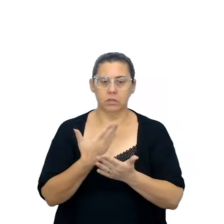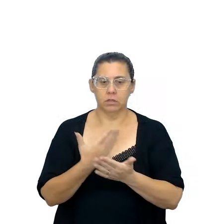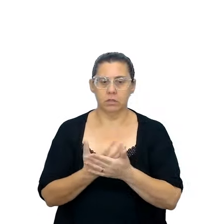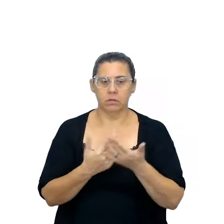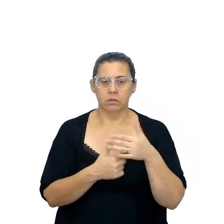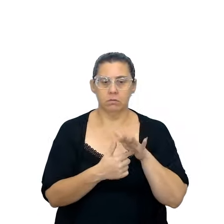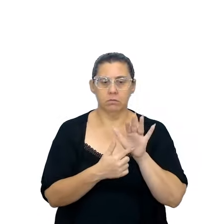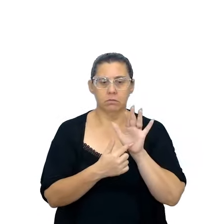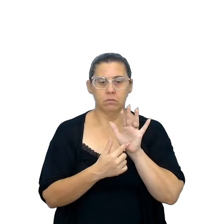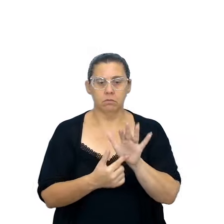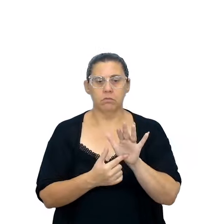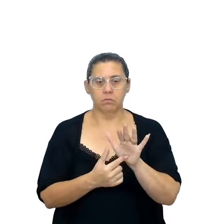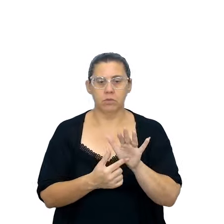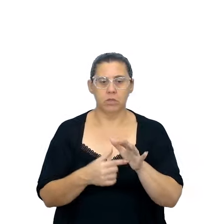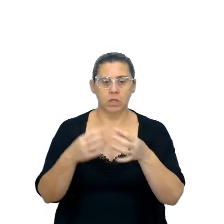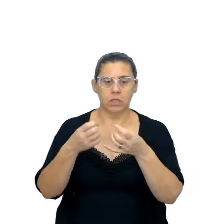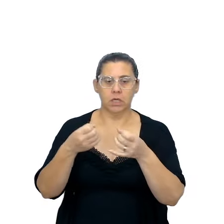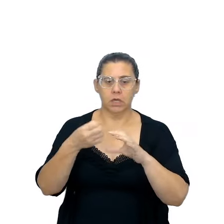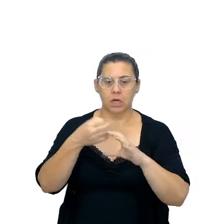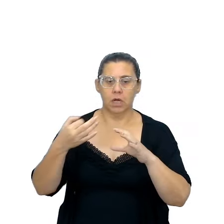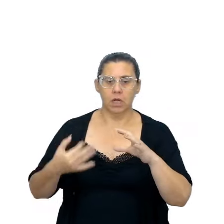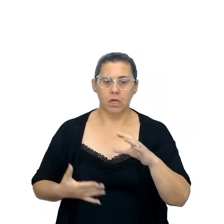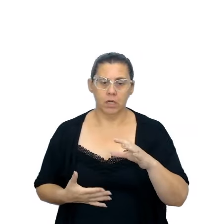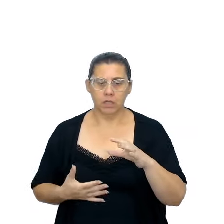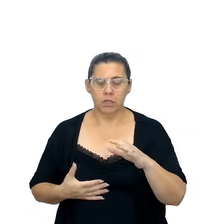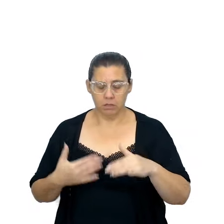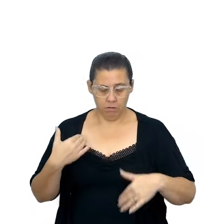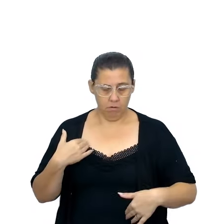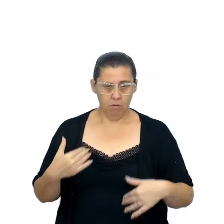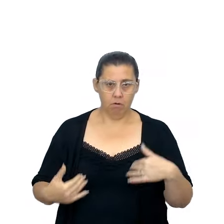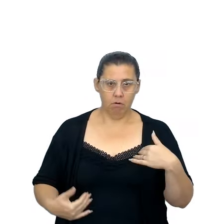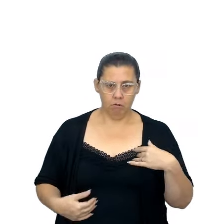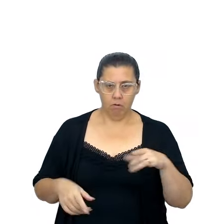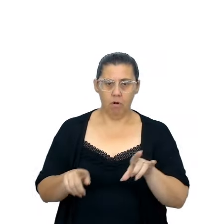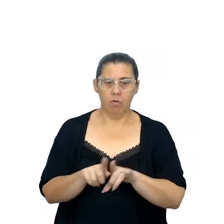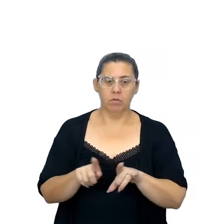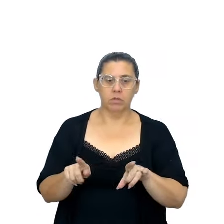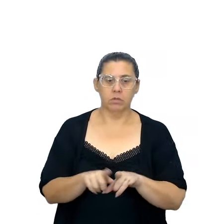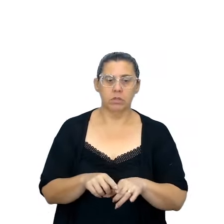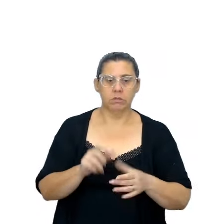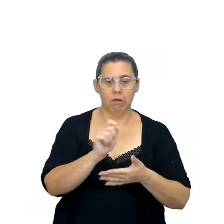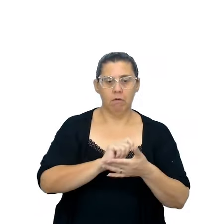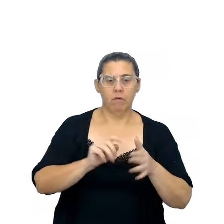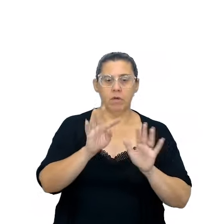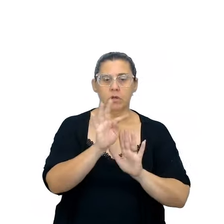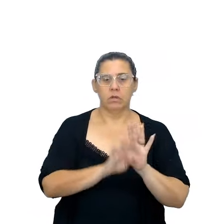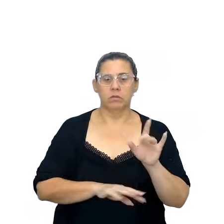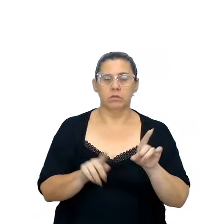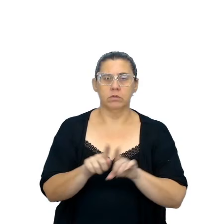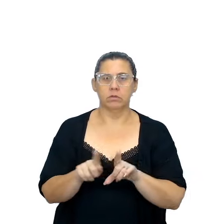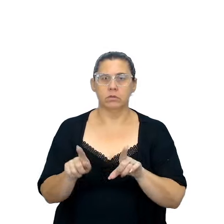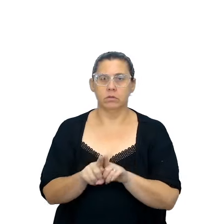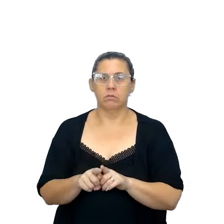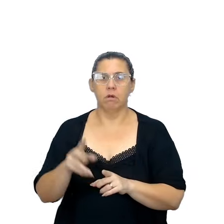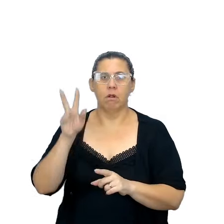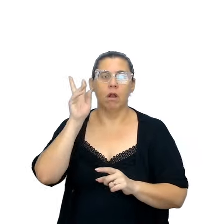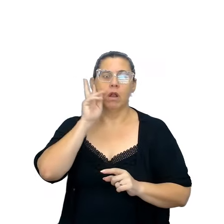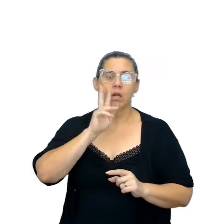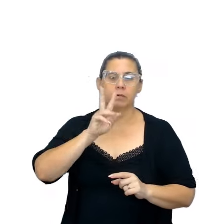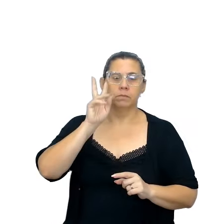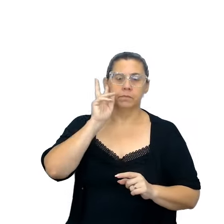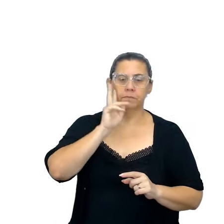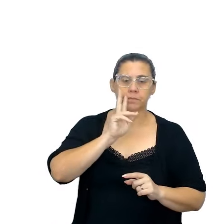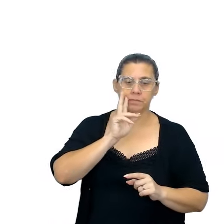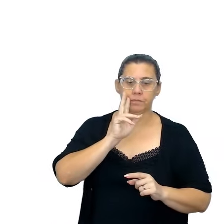explicitar as características físicas e psicológicas das personagens, escrever o texto e a reconfiguração da